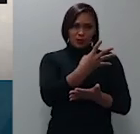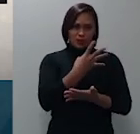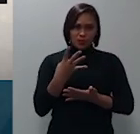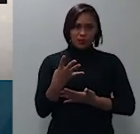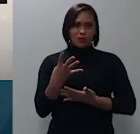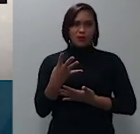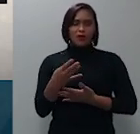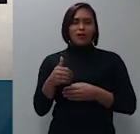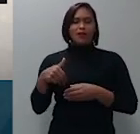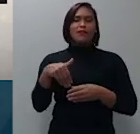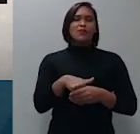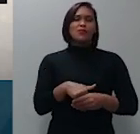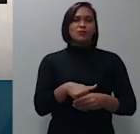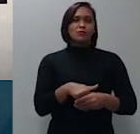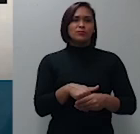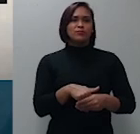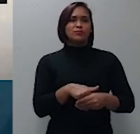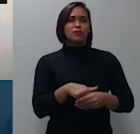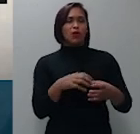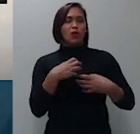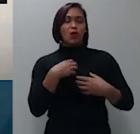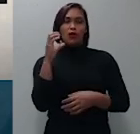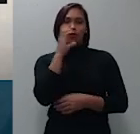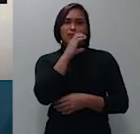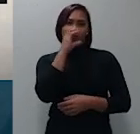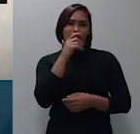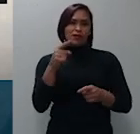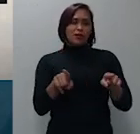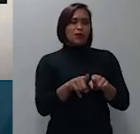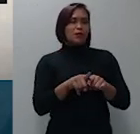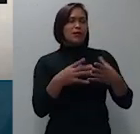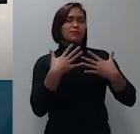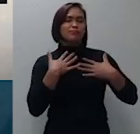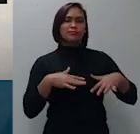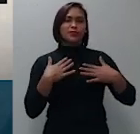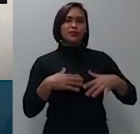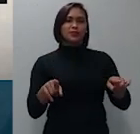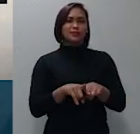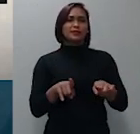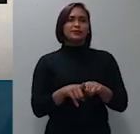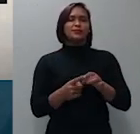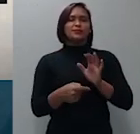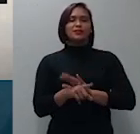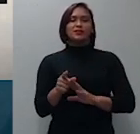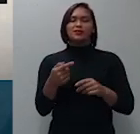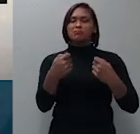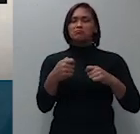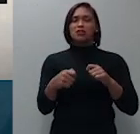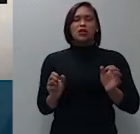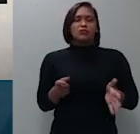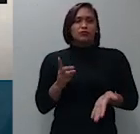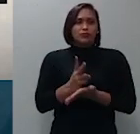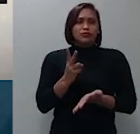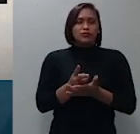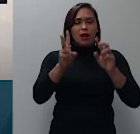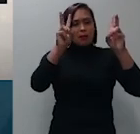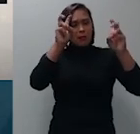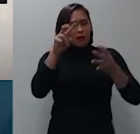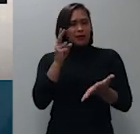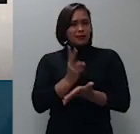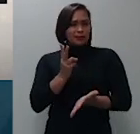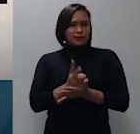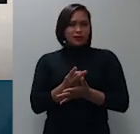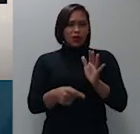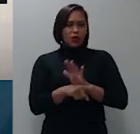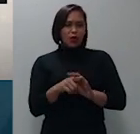de uma maneira breve o inconformismo digo eu não merece prosperar a matéria restou assim consignada no acordo a